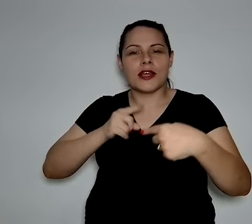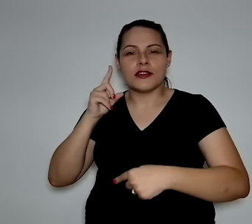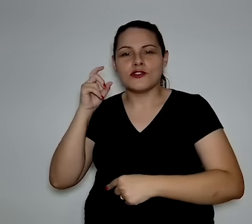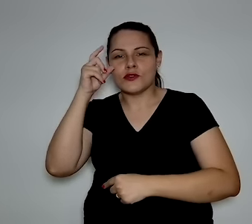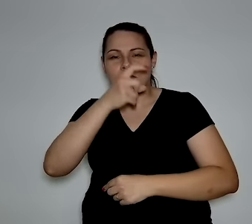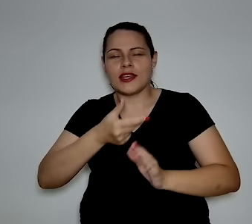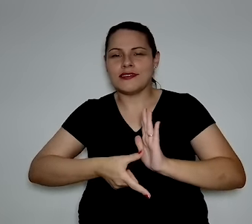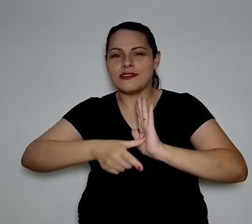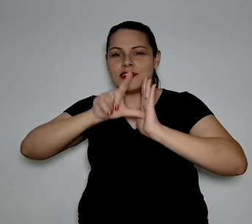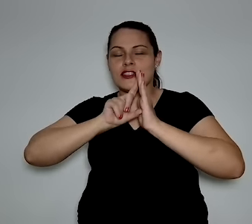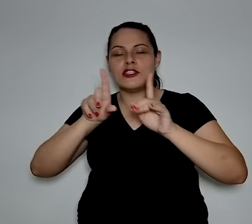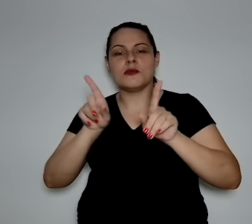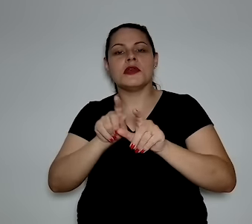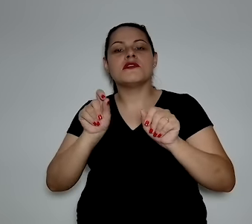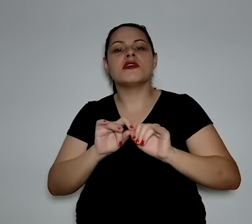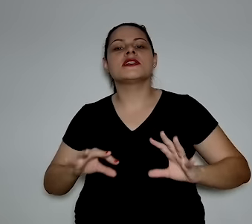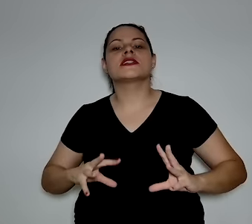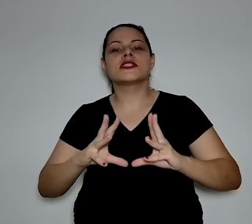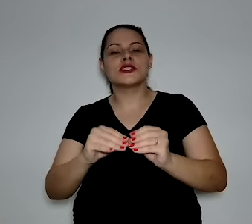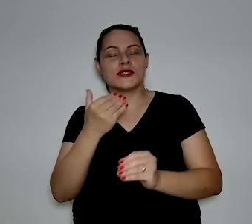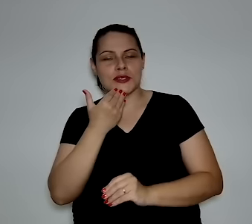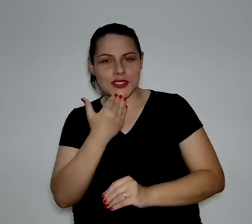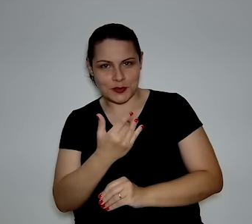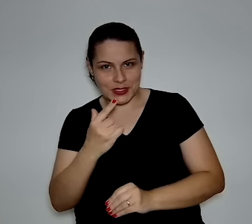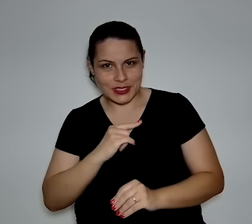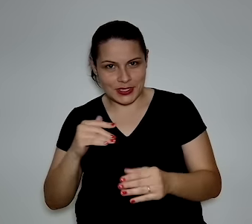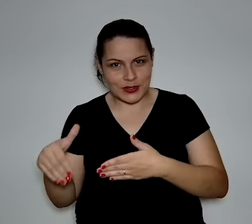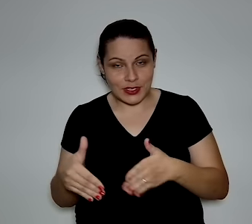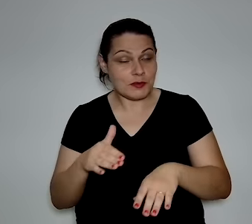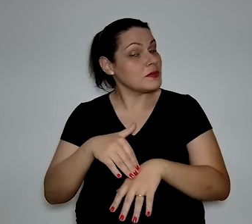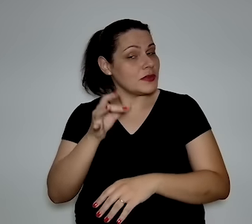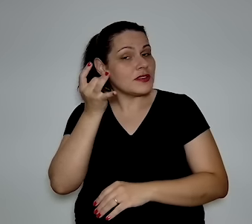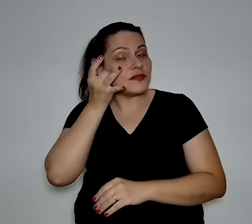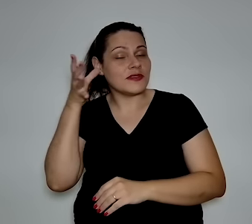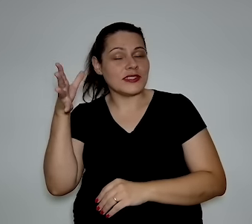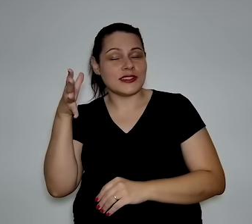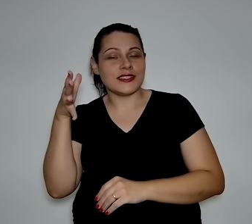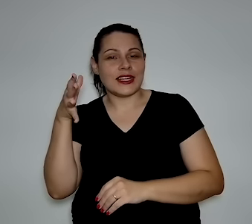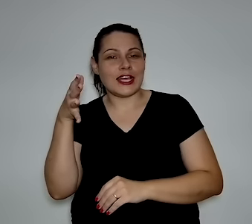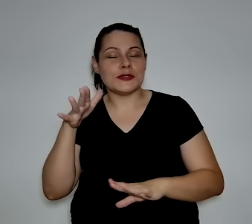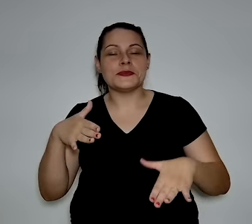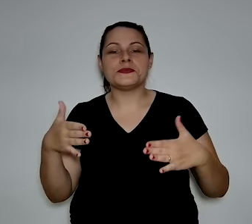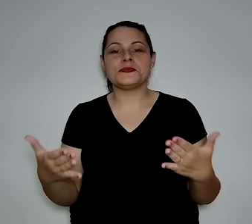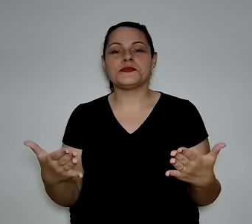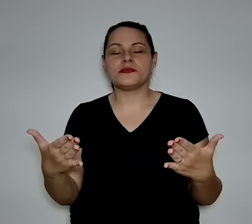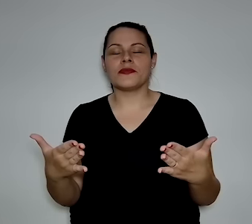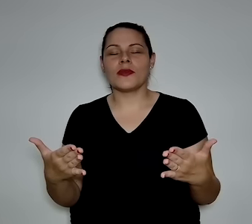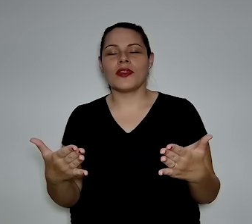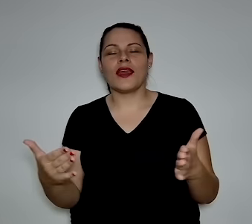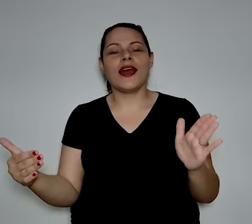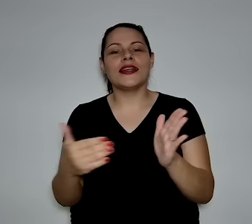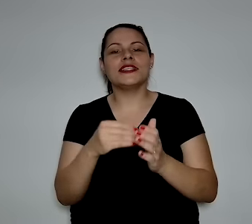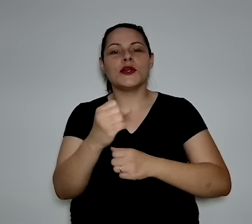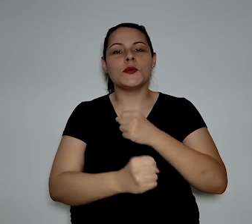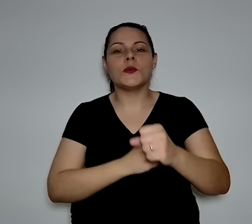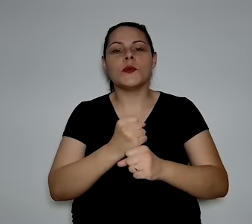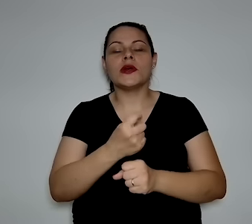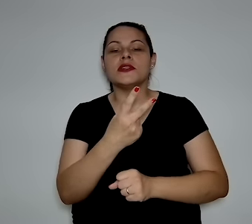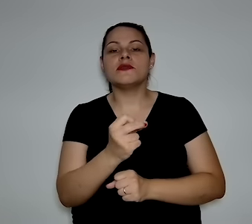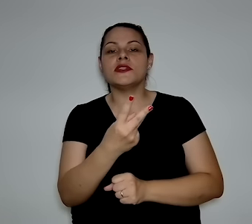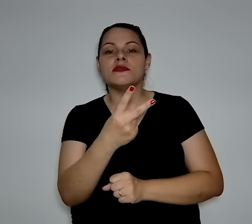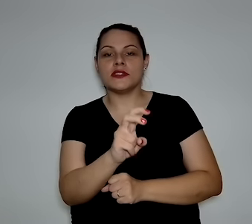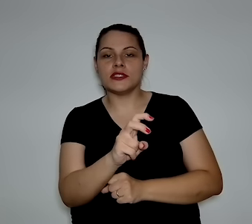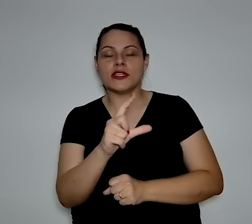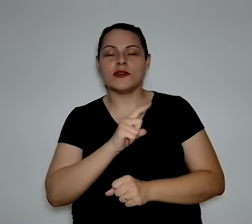antecipação de problemas, fazem com que a demanda, ela tenha um caminho mais facilitado lá na frente. Então, em 2025,